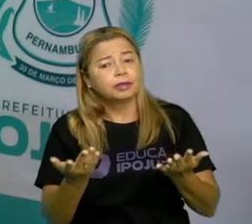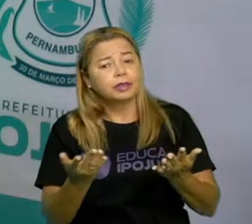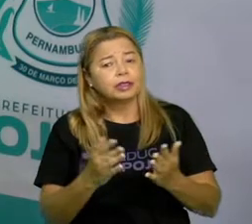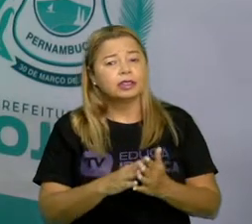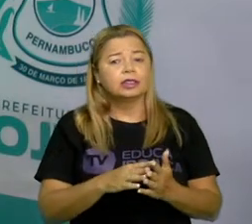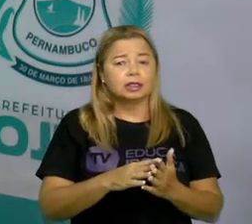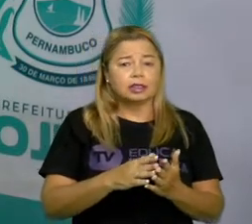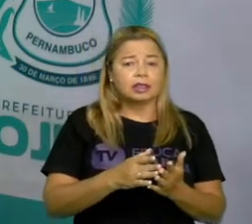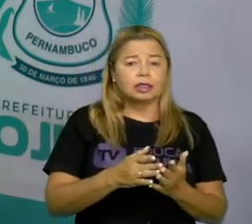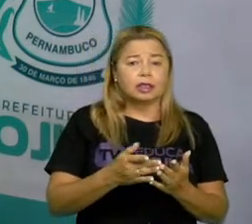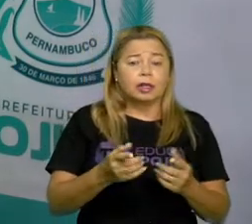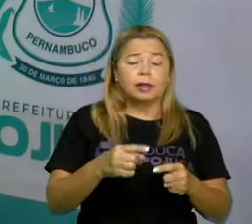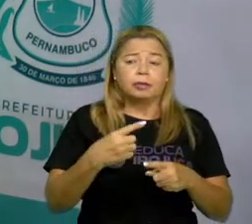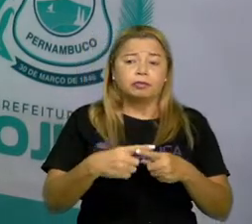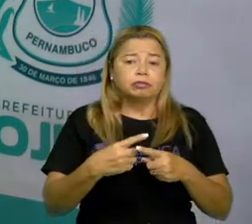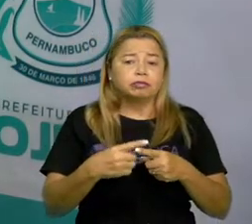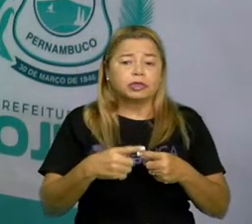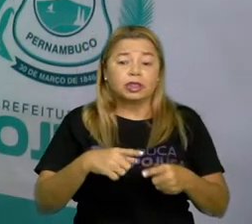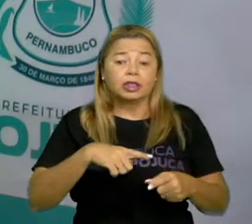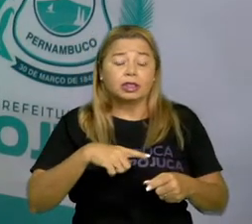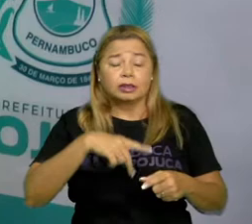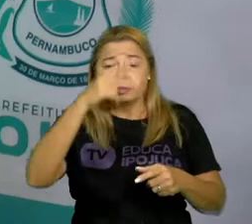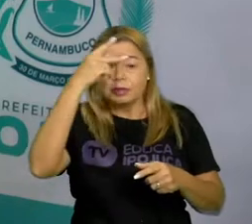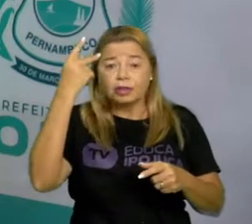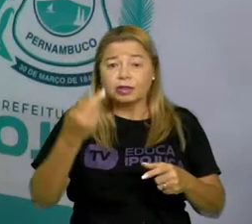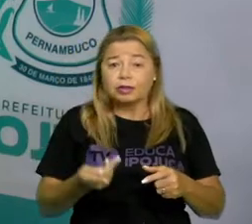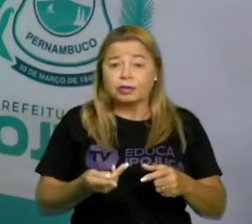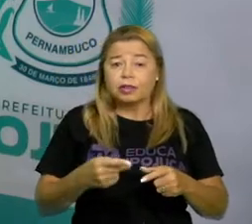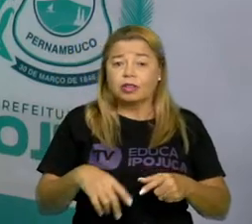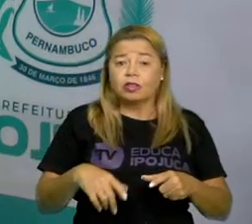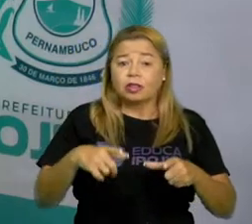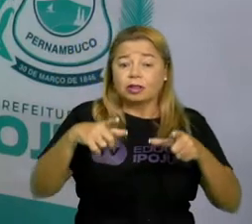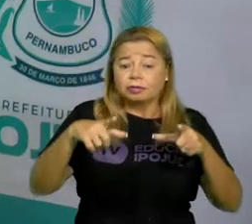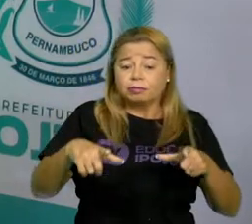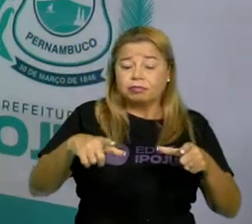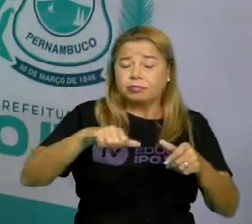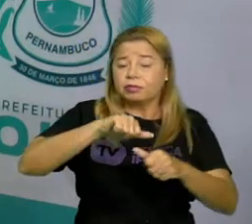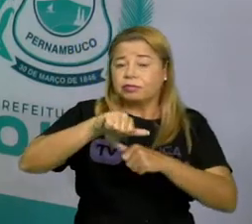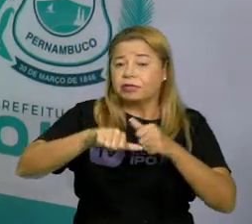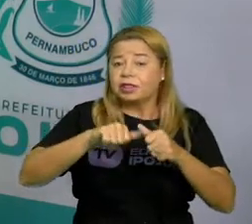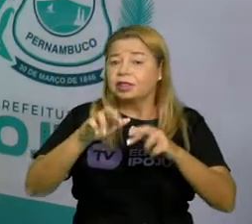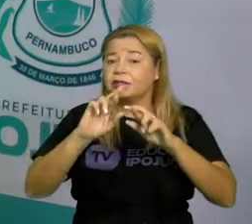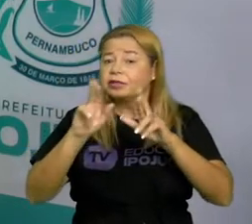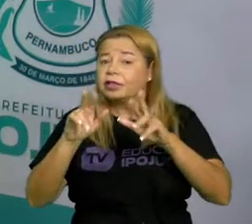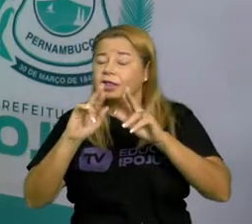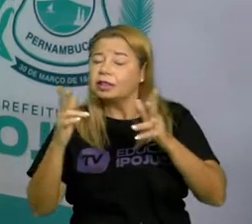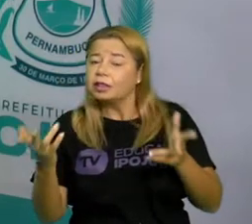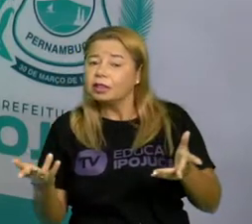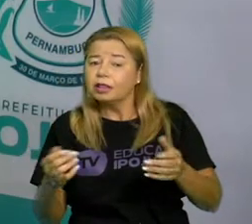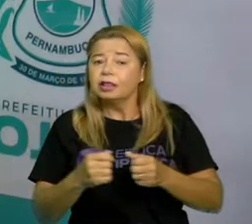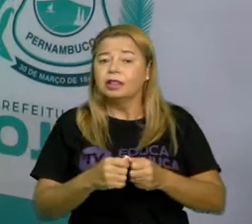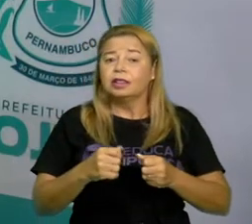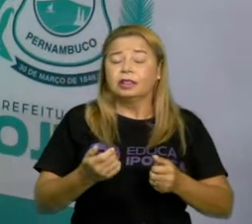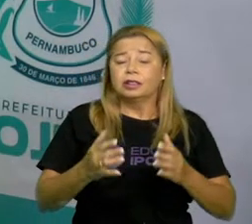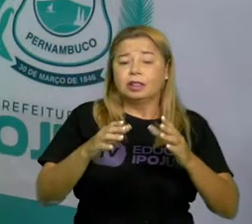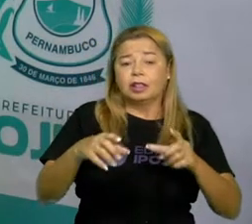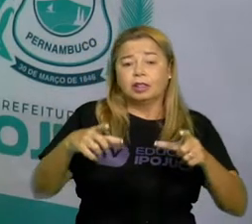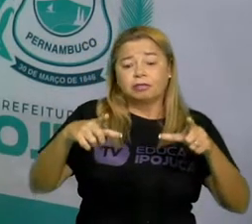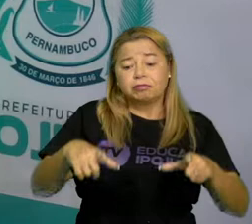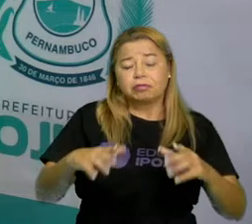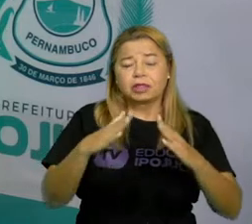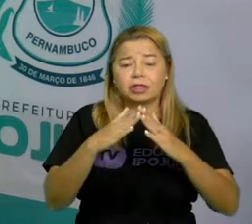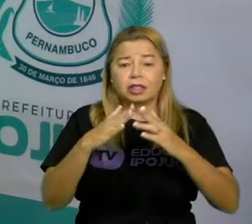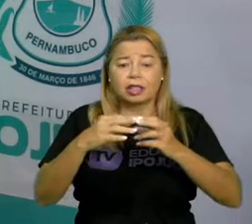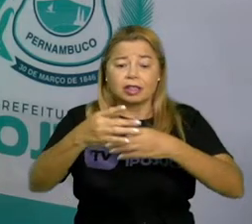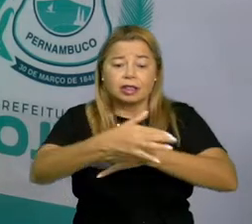já morava em uma outra cidade, às vezes morava no campo, veio morar na cidade, outras vezes